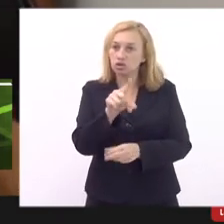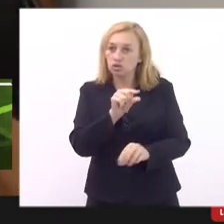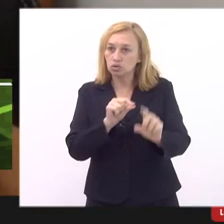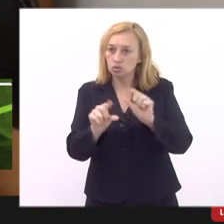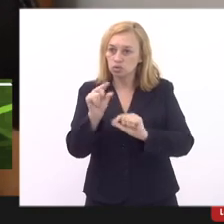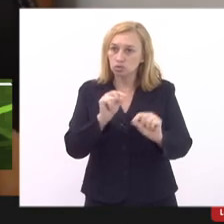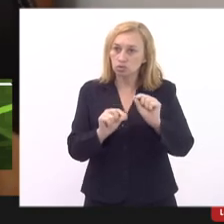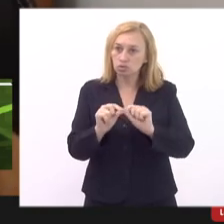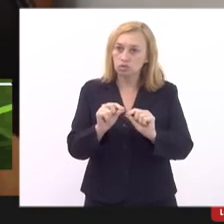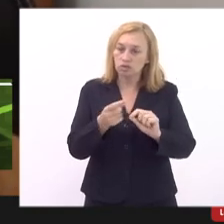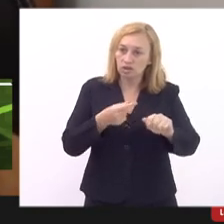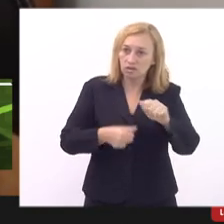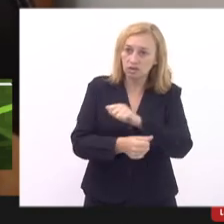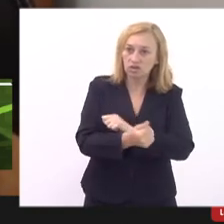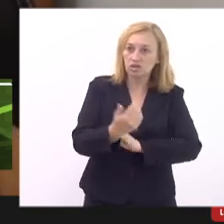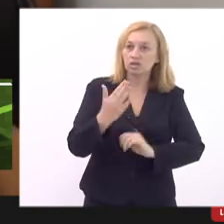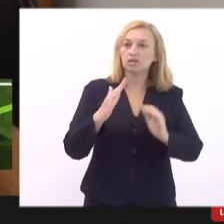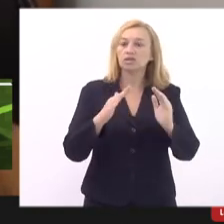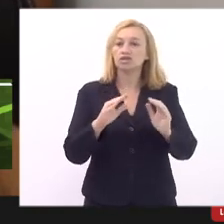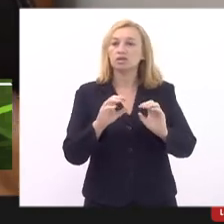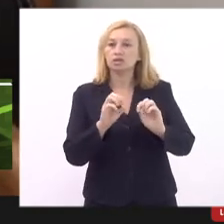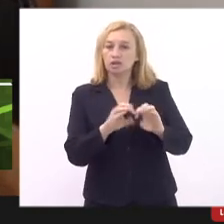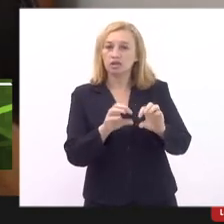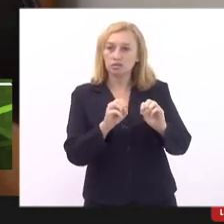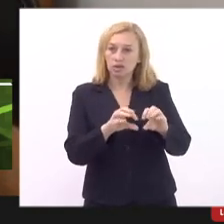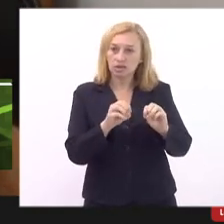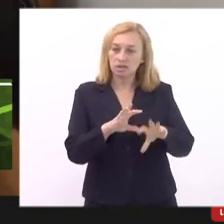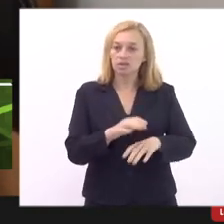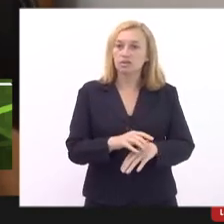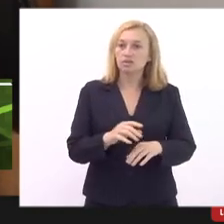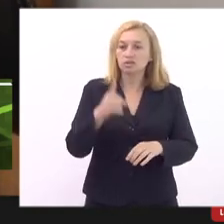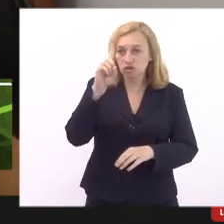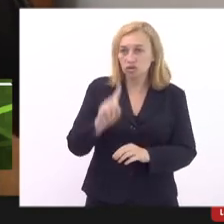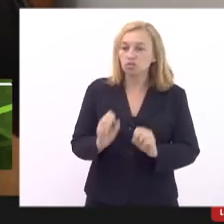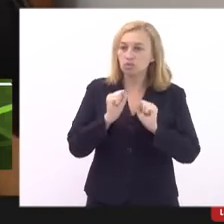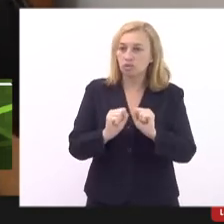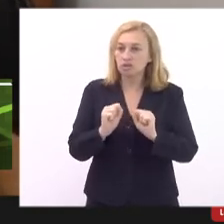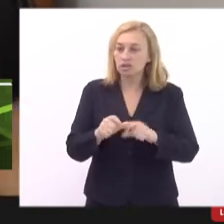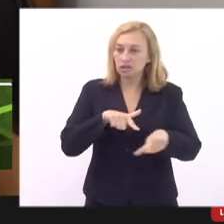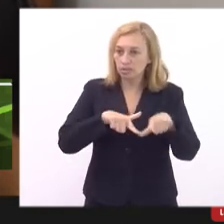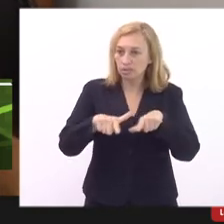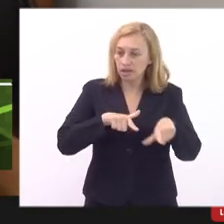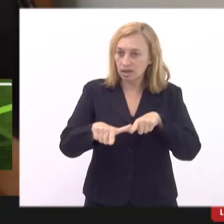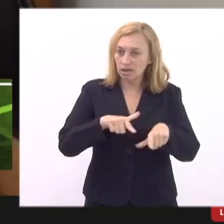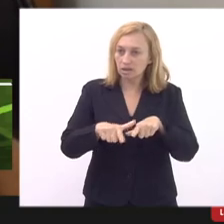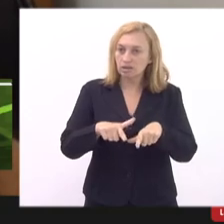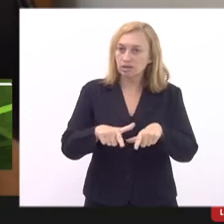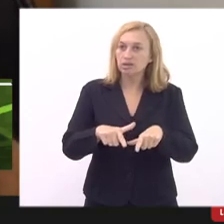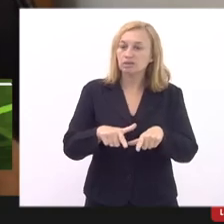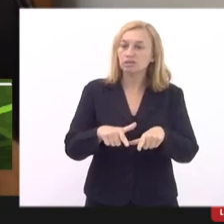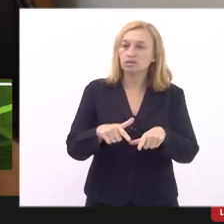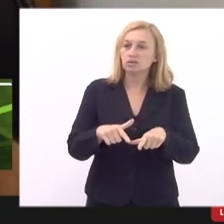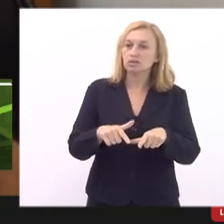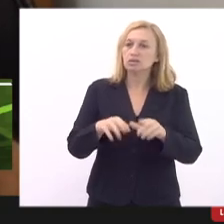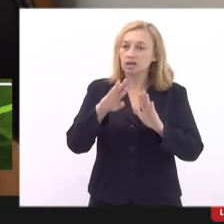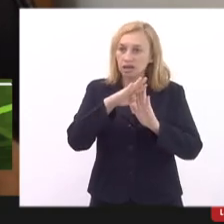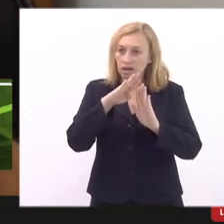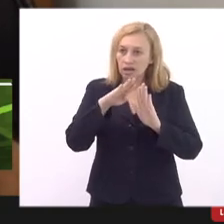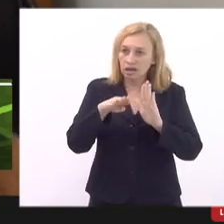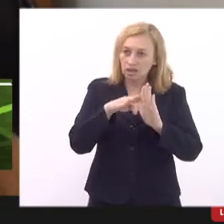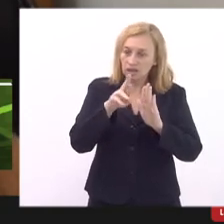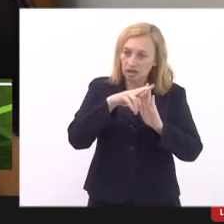investir na educação dos estudantes para poder para que os diretores possam trabalhar para que as recomendações nutricionais sejam seguidas